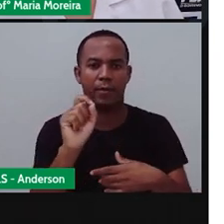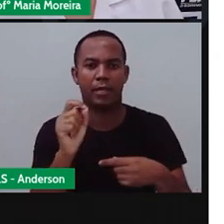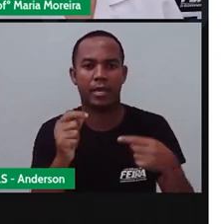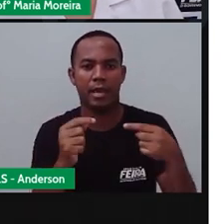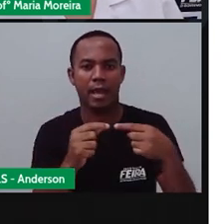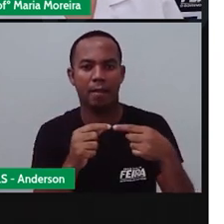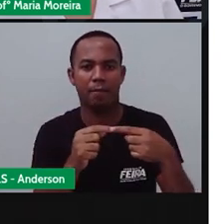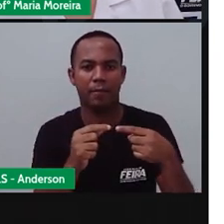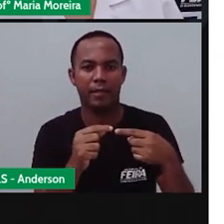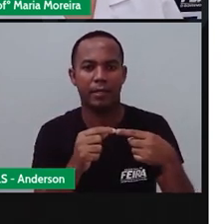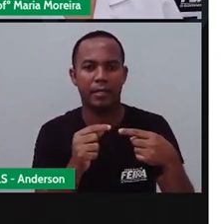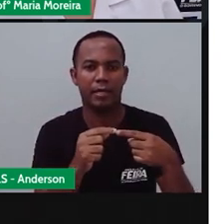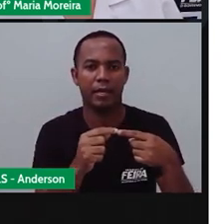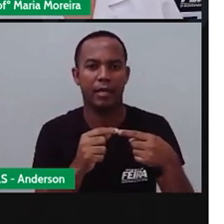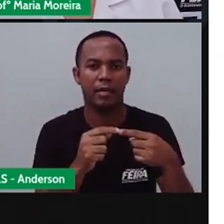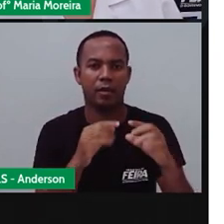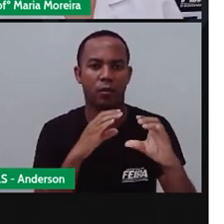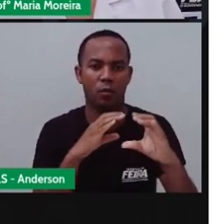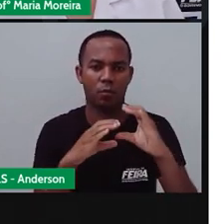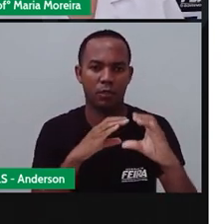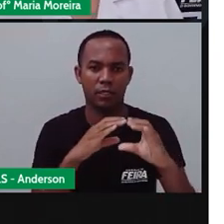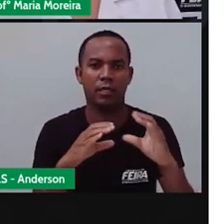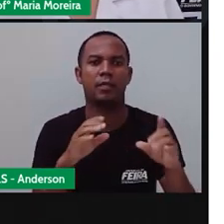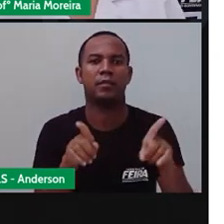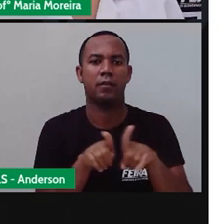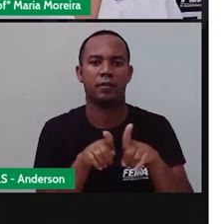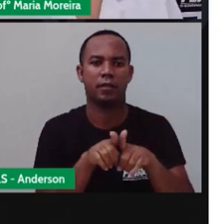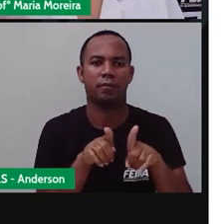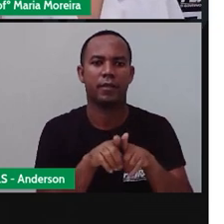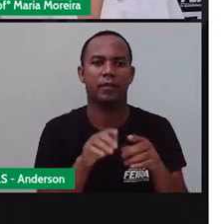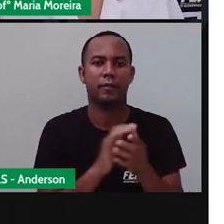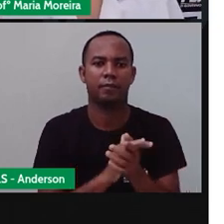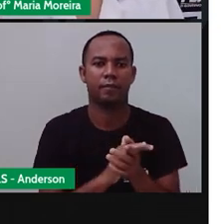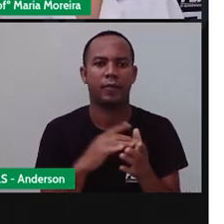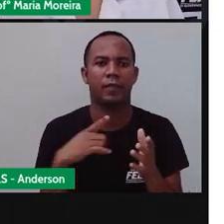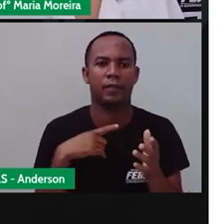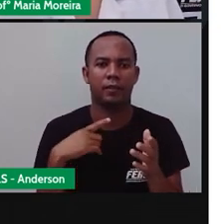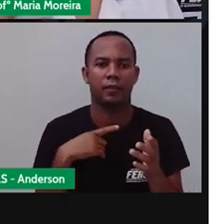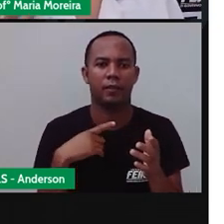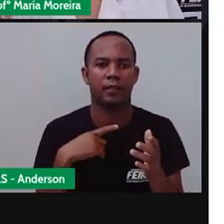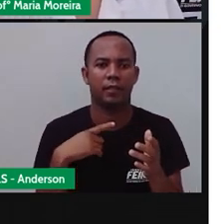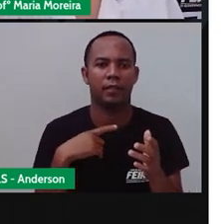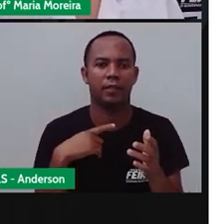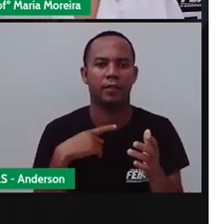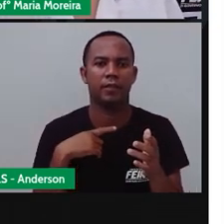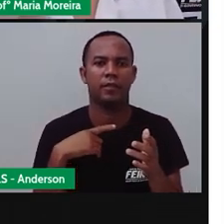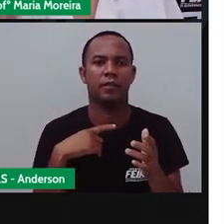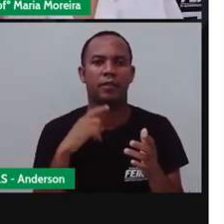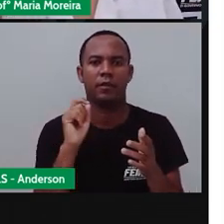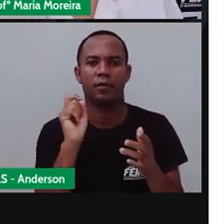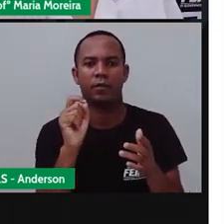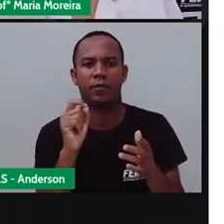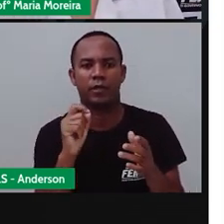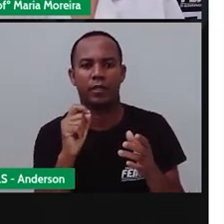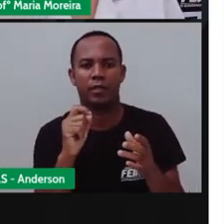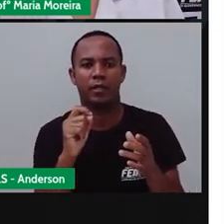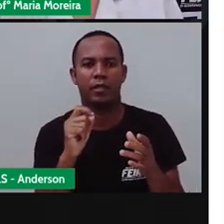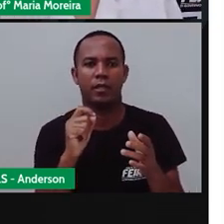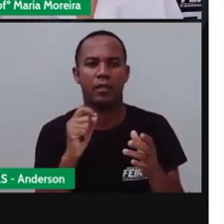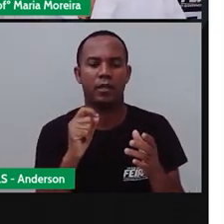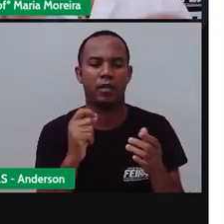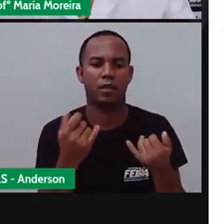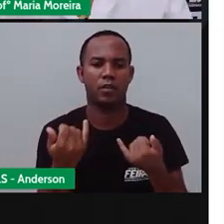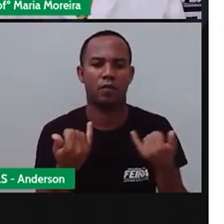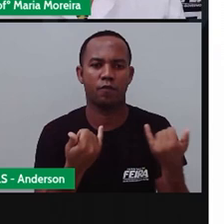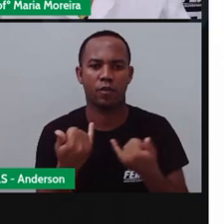É o mapa turístico de Feira de Santana. Então, ele traz o quê? informações. E essas informações são passadas pra gente pra que o